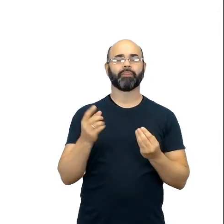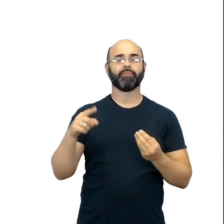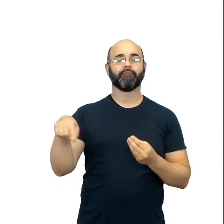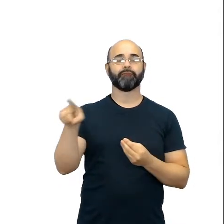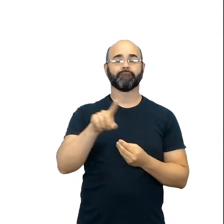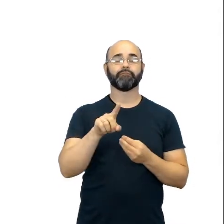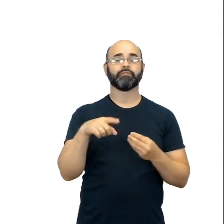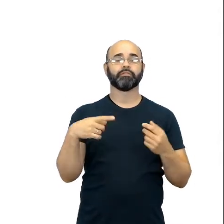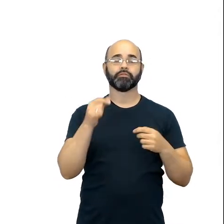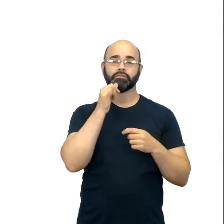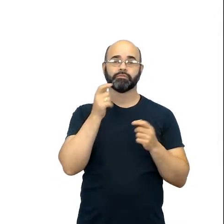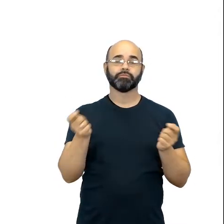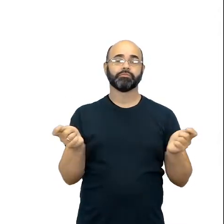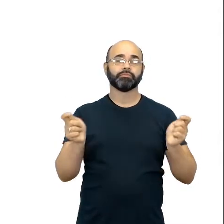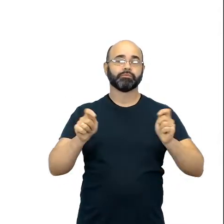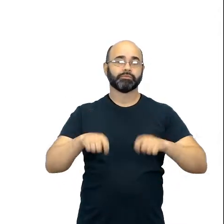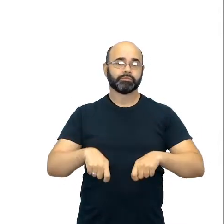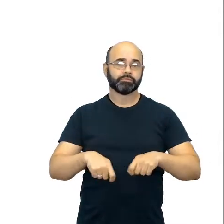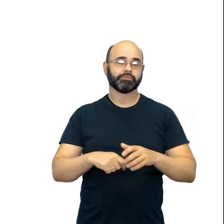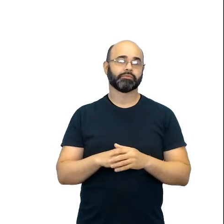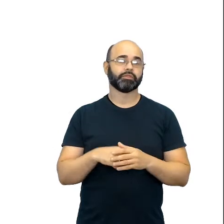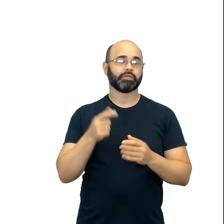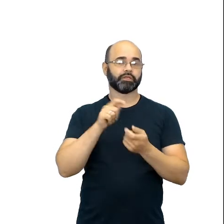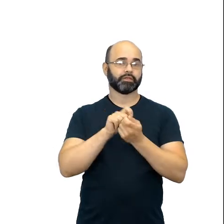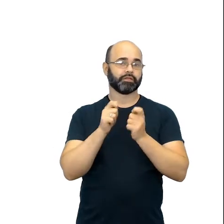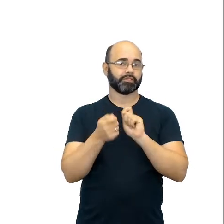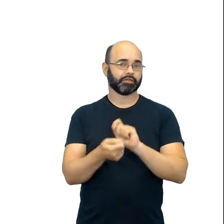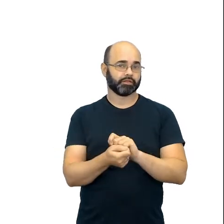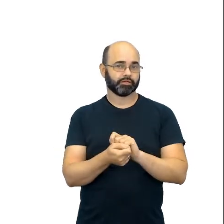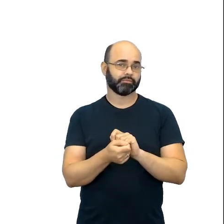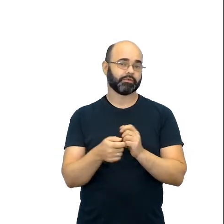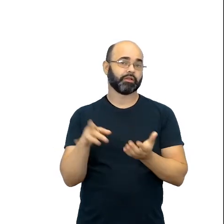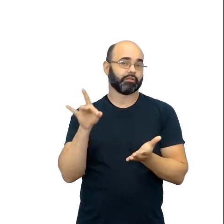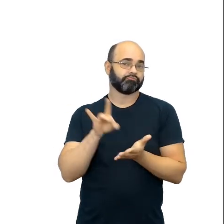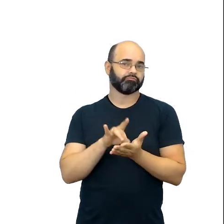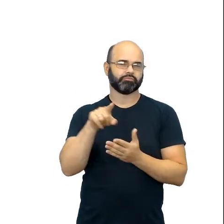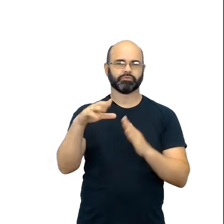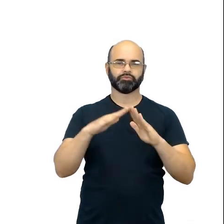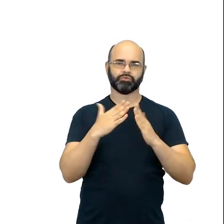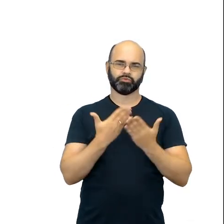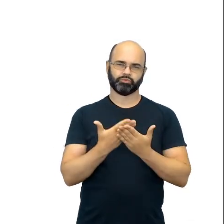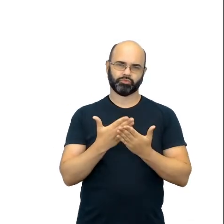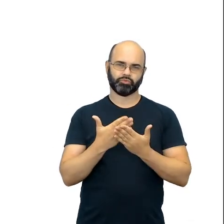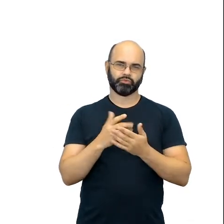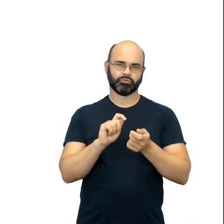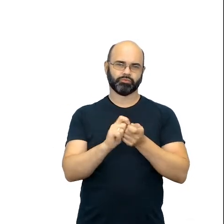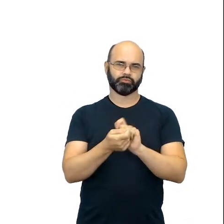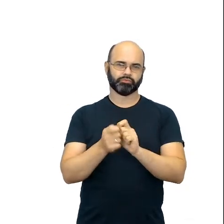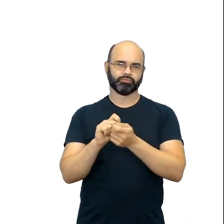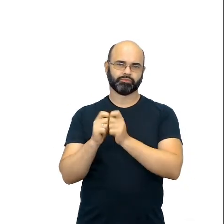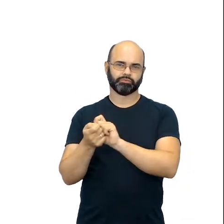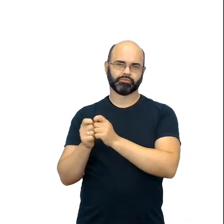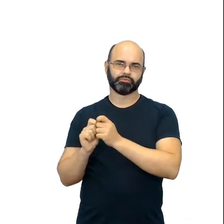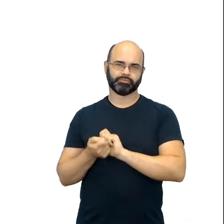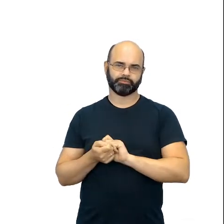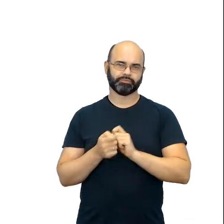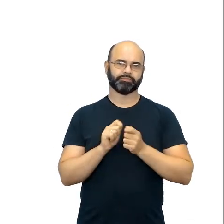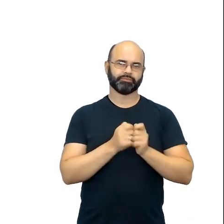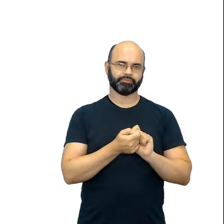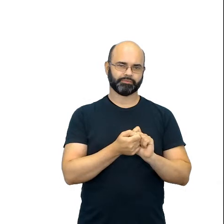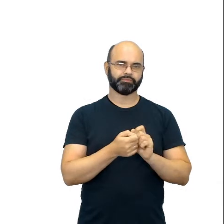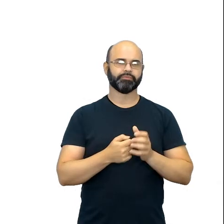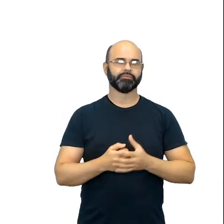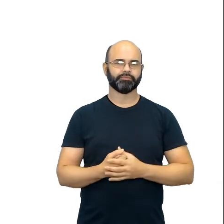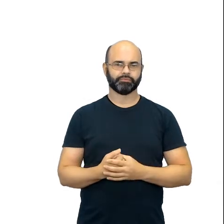possibilidades de adaptar a realidade de vocês, e é isso que a gente tem como iniciativa